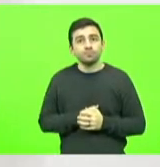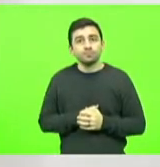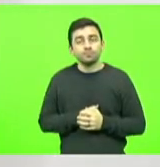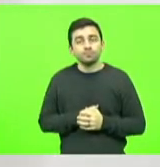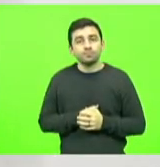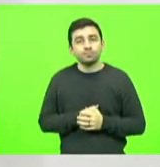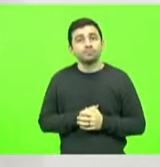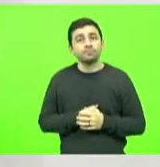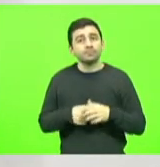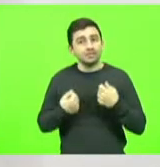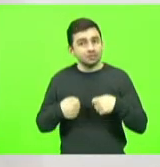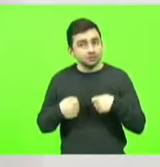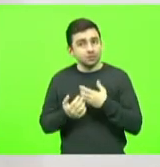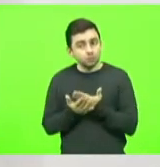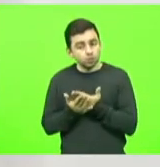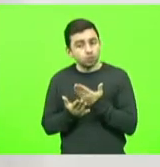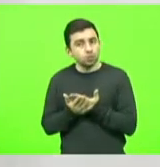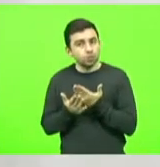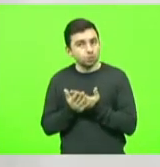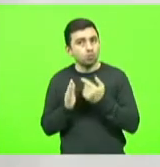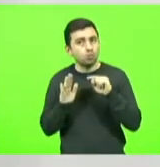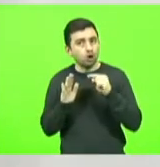merece um estudo mais profundo